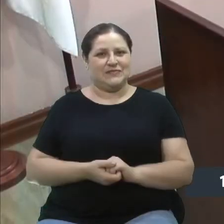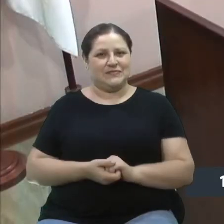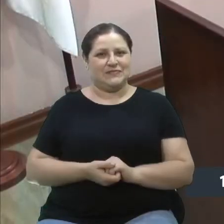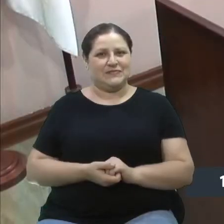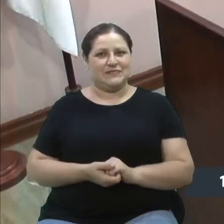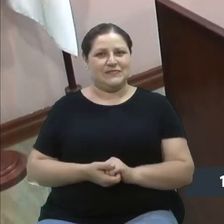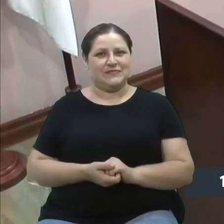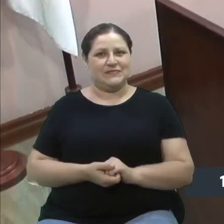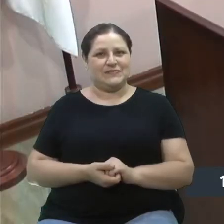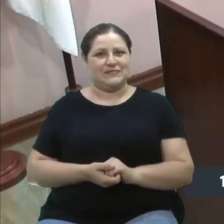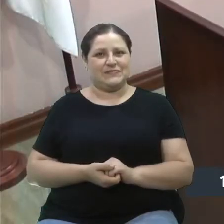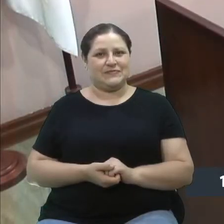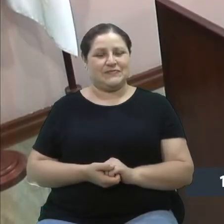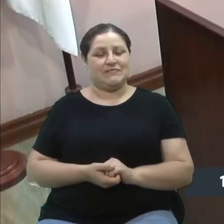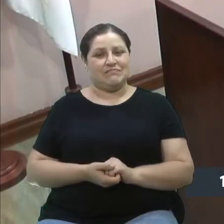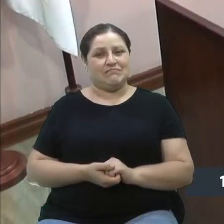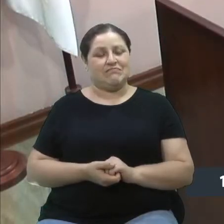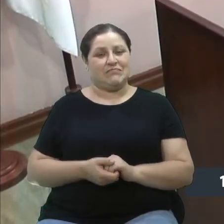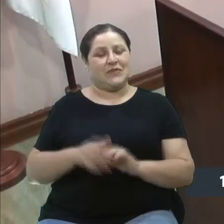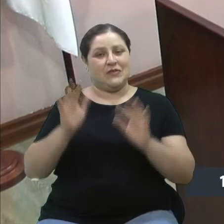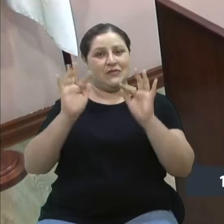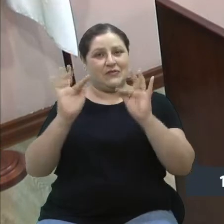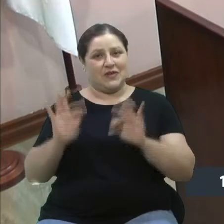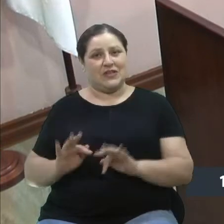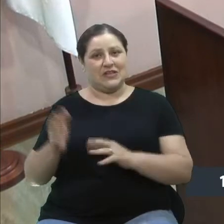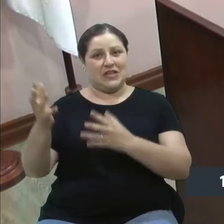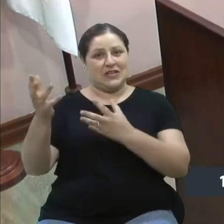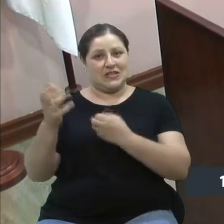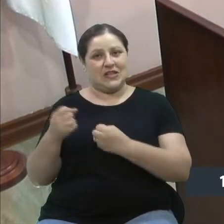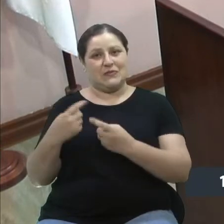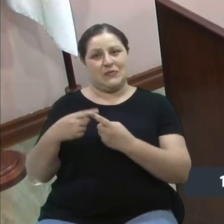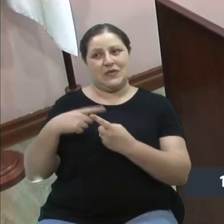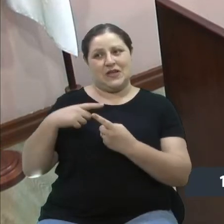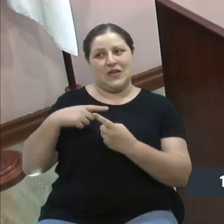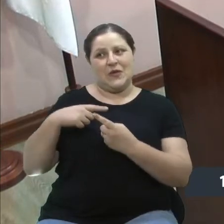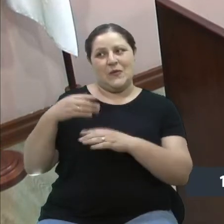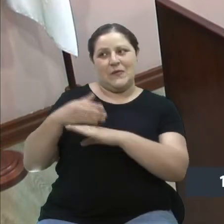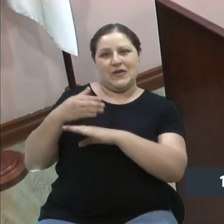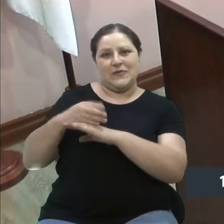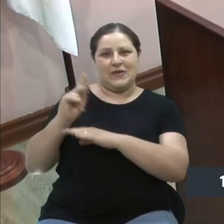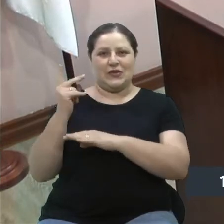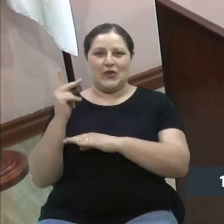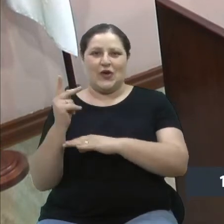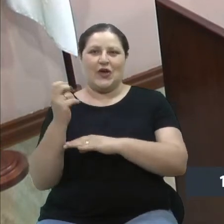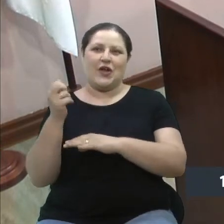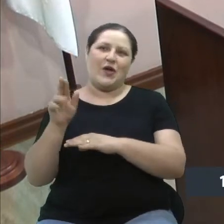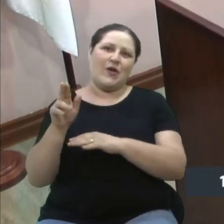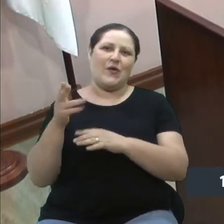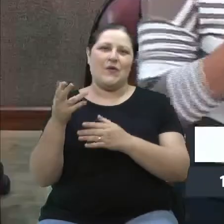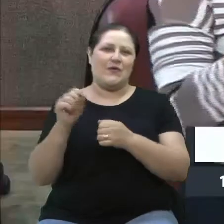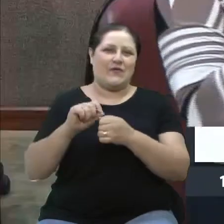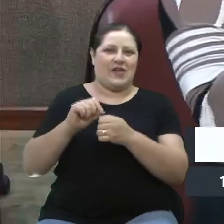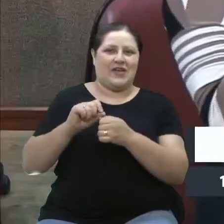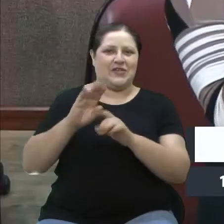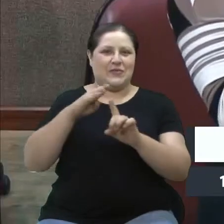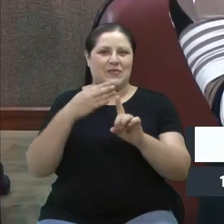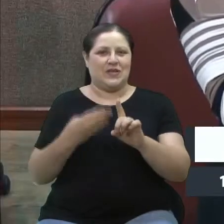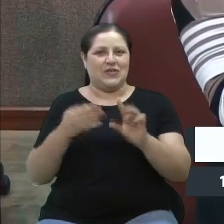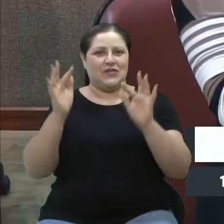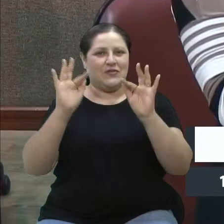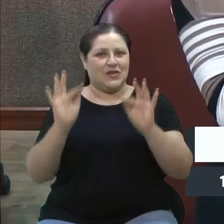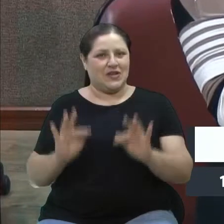eu fico feliz, como quem recebe a homenagem, por ter feito parte da história ou de quem faz a homenagem, mas eu fico muito contente, assim, por saber que muito,